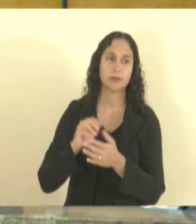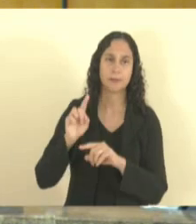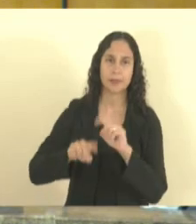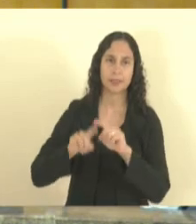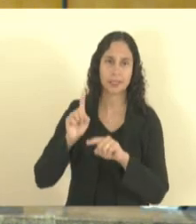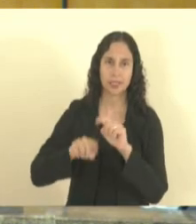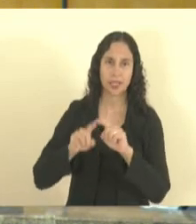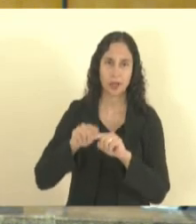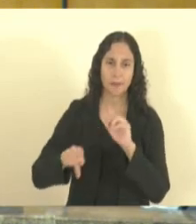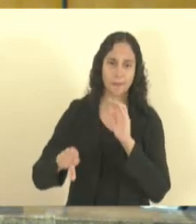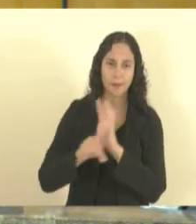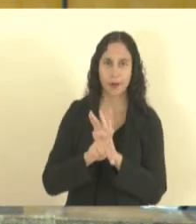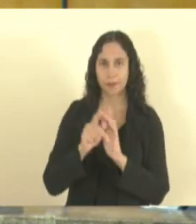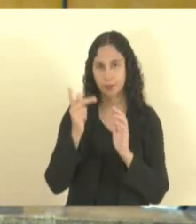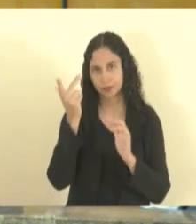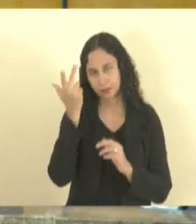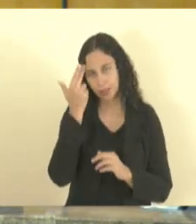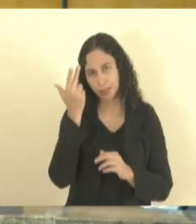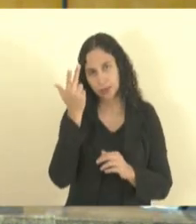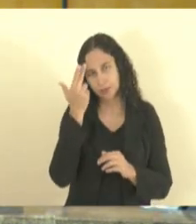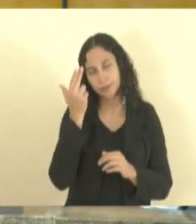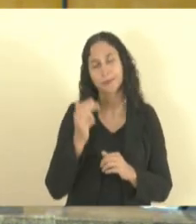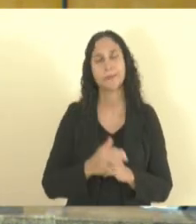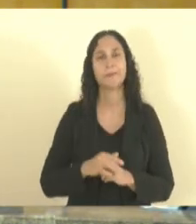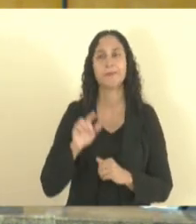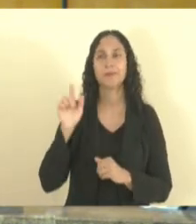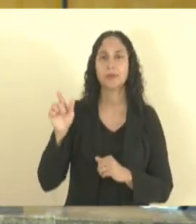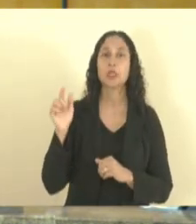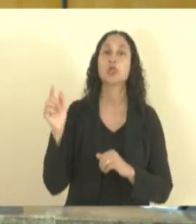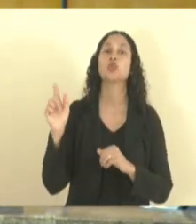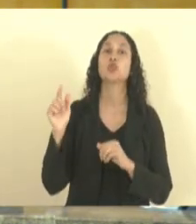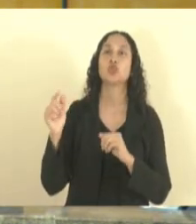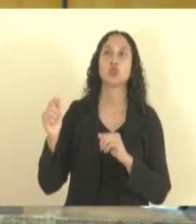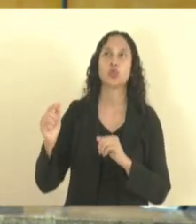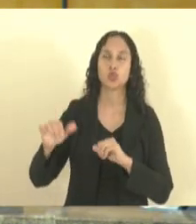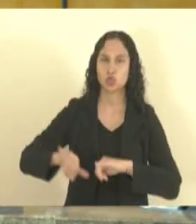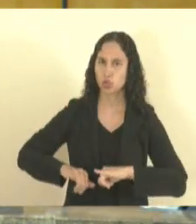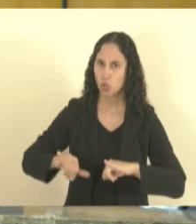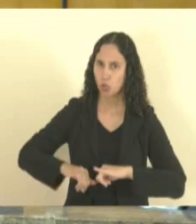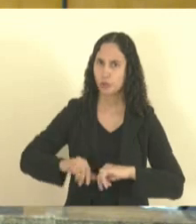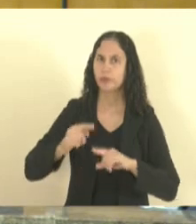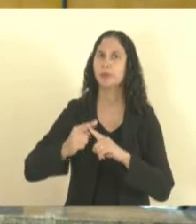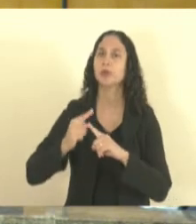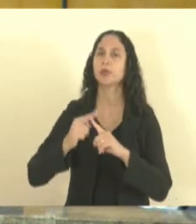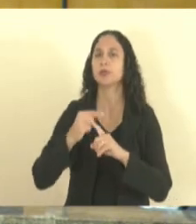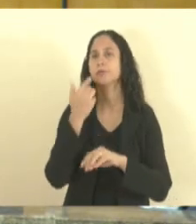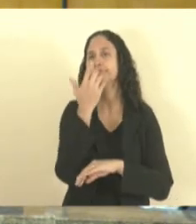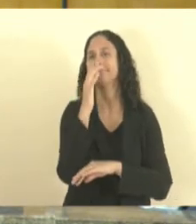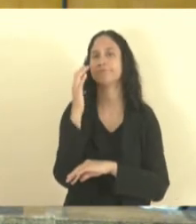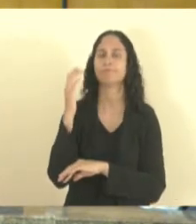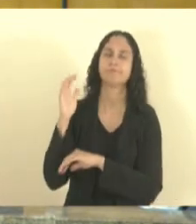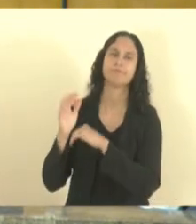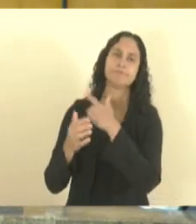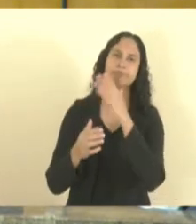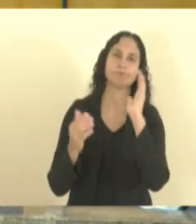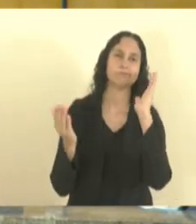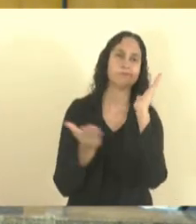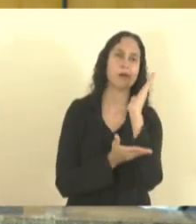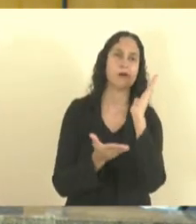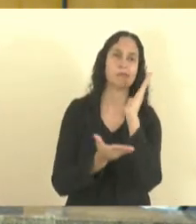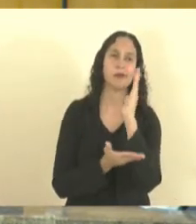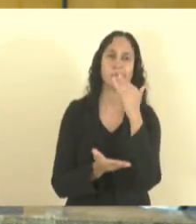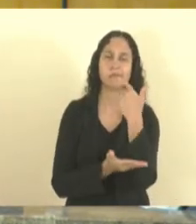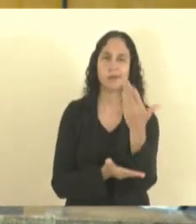uma região que sofreu muito com desmatamento com a perda dos seus recursos naturais para que fosse